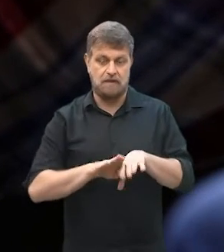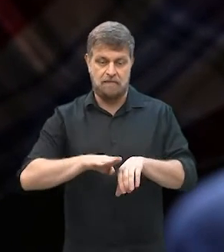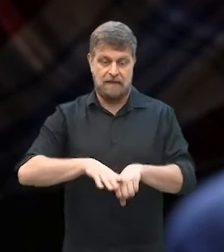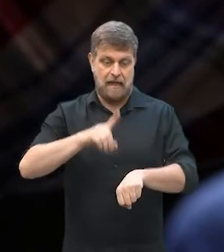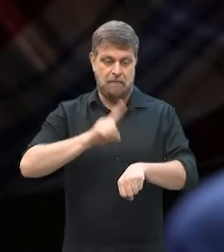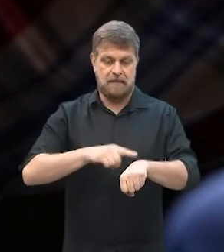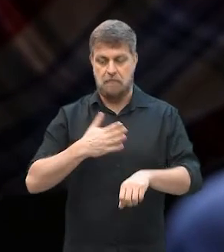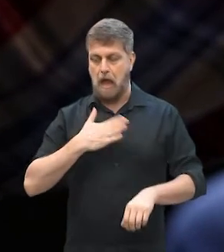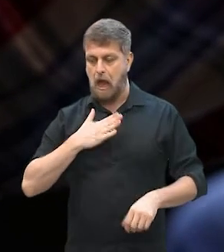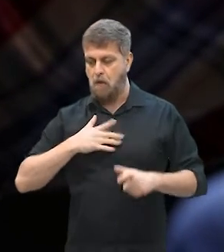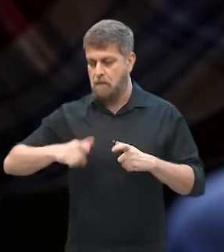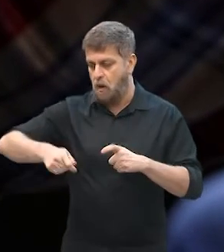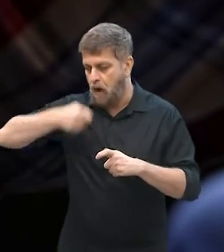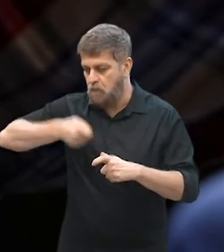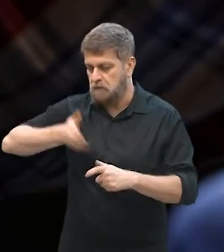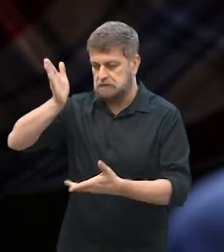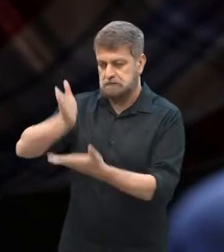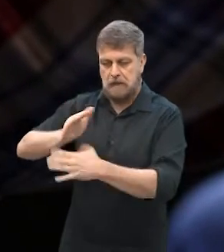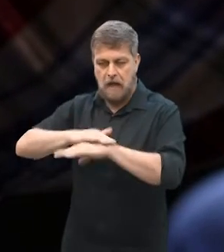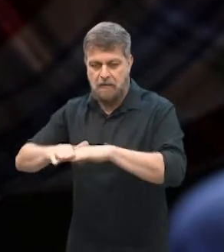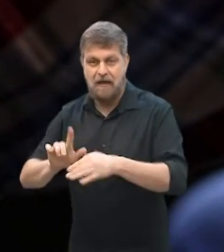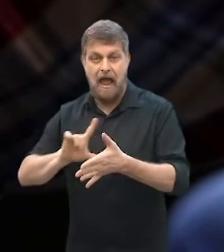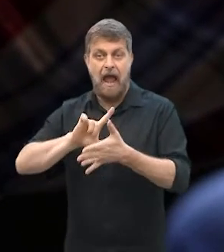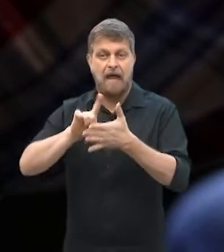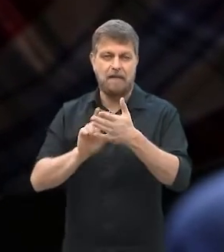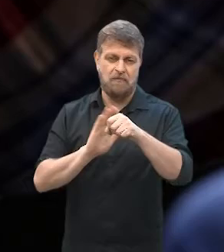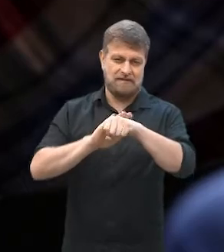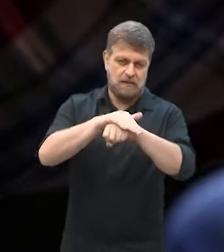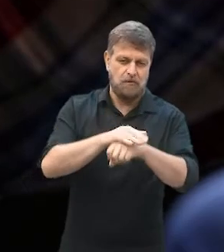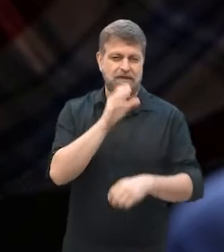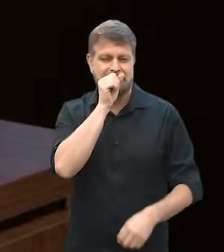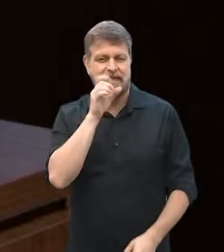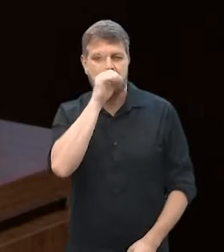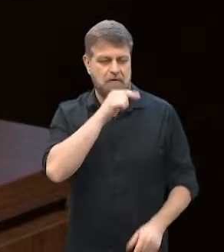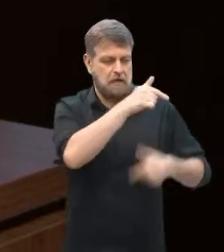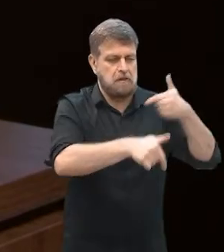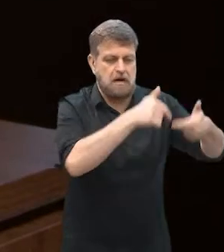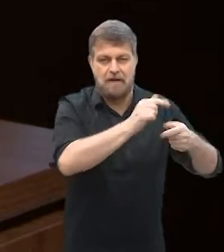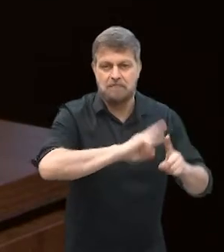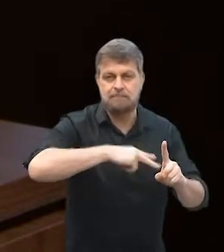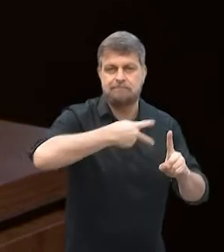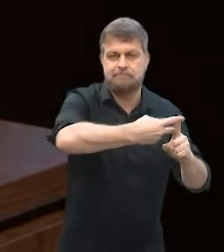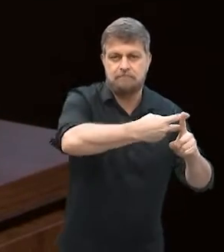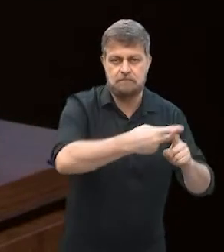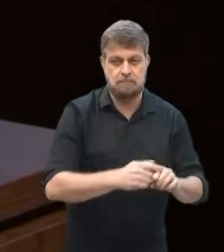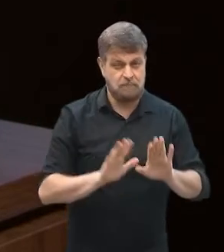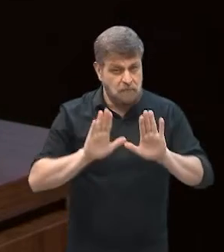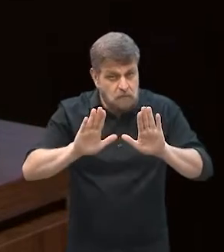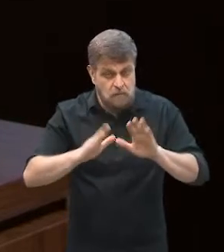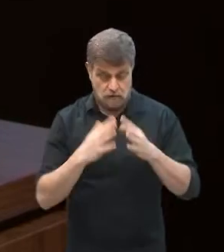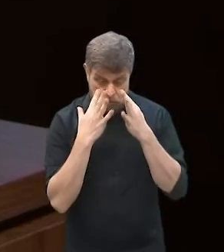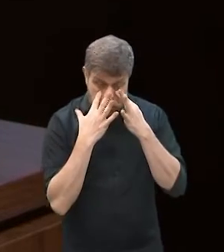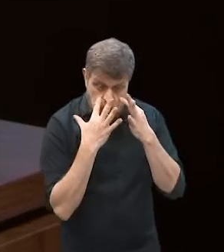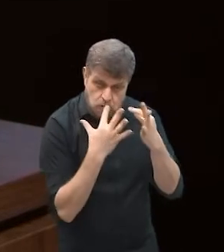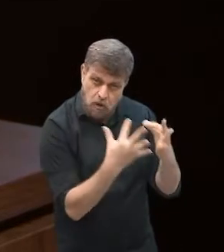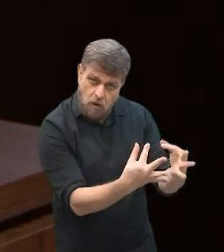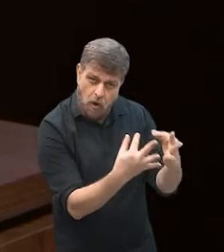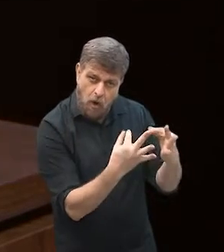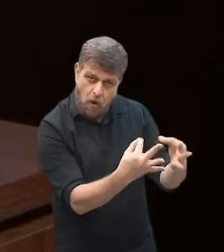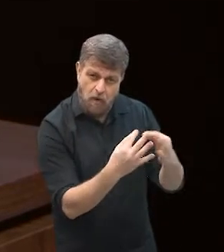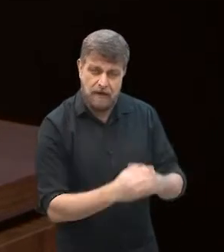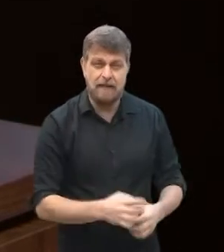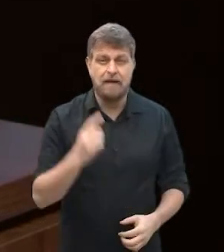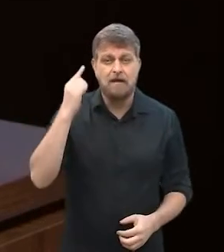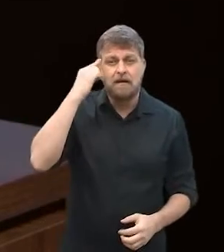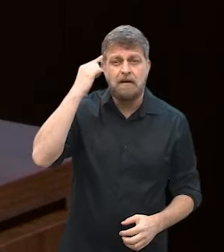ah, eu vou fazer na hora do almoço, aí eu faço depois o expediente, faço no final de semana, né, mas quando a gente olha para o negócio sobre o ponto de vista,